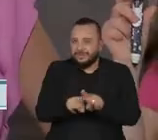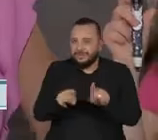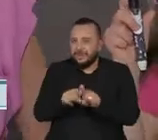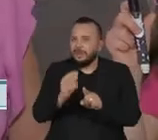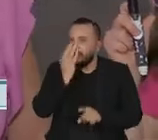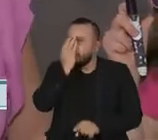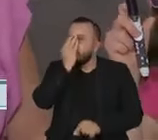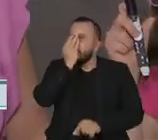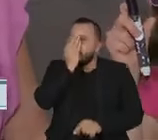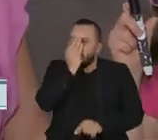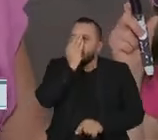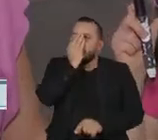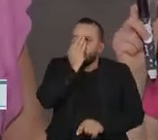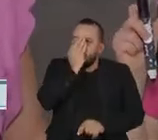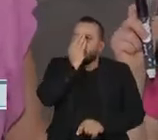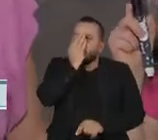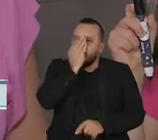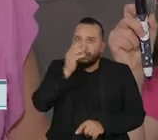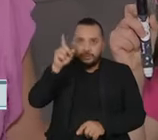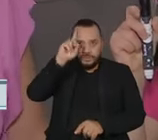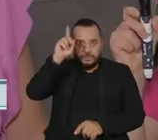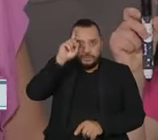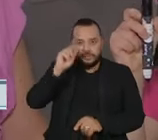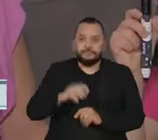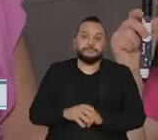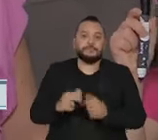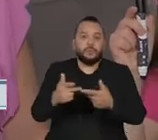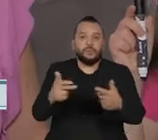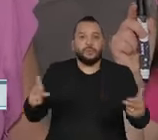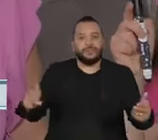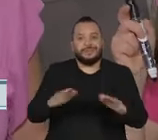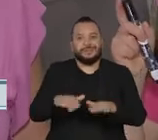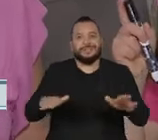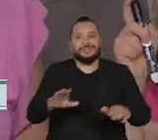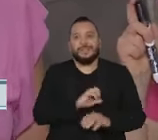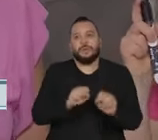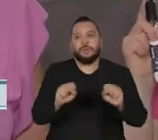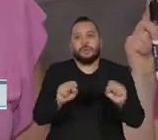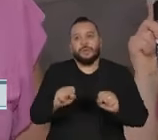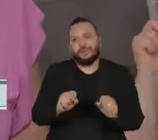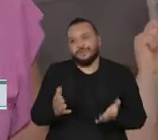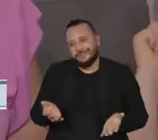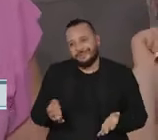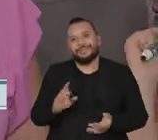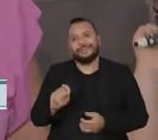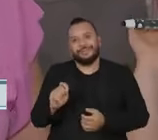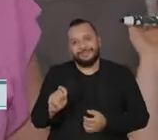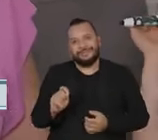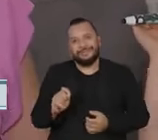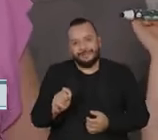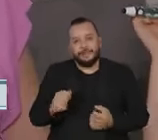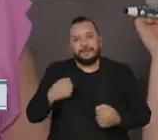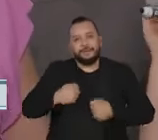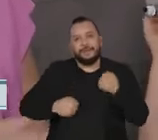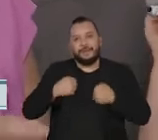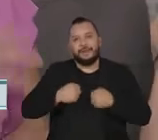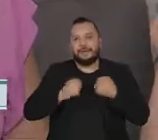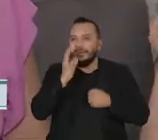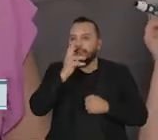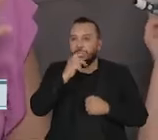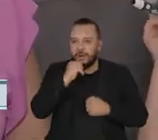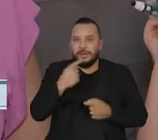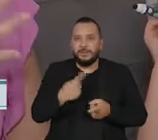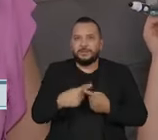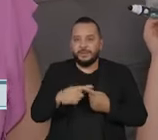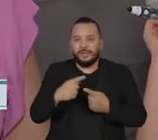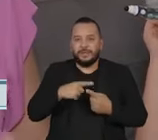E coisas que criança adora, que me ajuda e que elas não reclamam, que é banhos mais demorados, porque aí